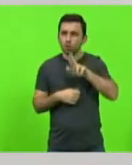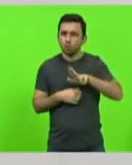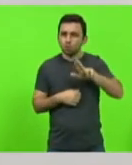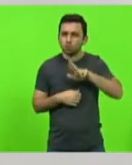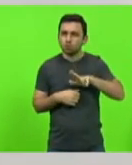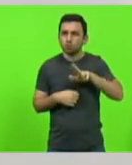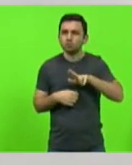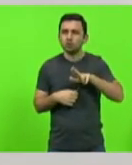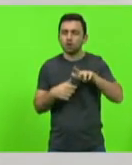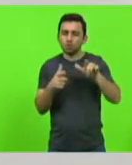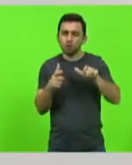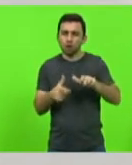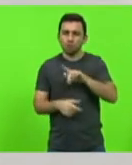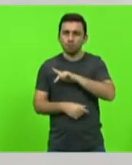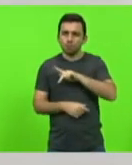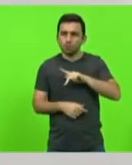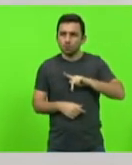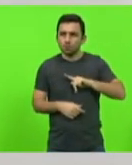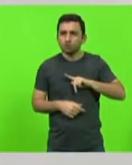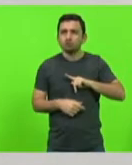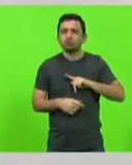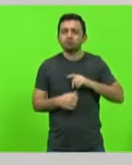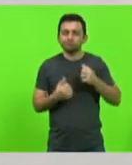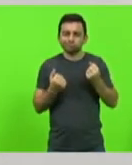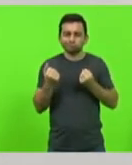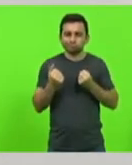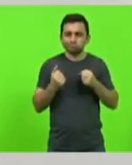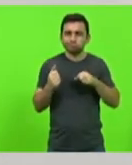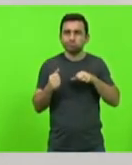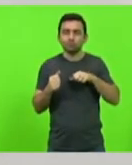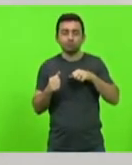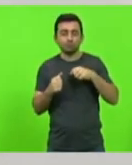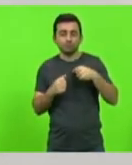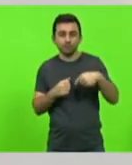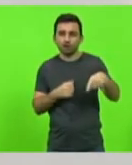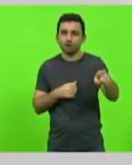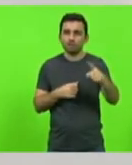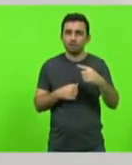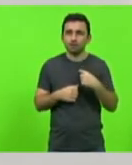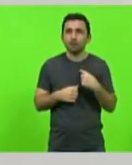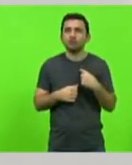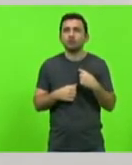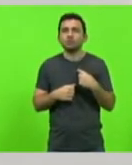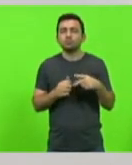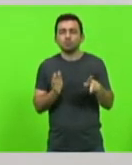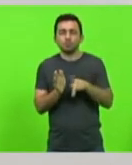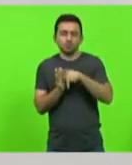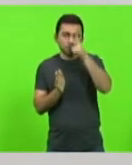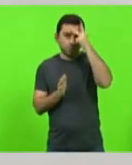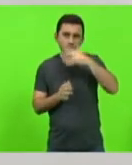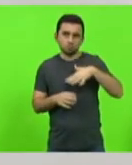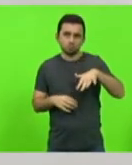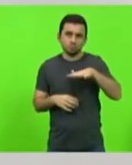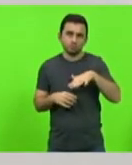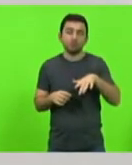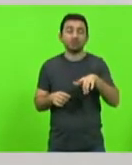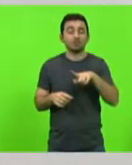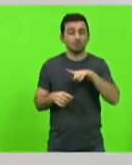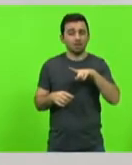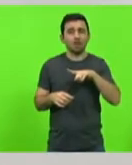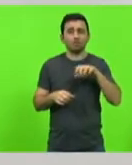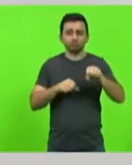espaços públicos para fazer o trânsito do ir e vir das pessoas. O trânsito é formado pelo conjunto de ciclistas,